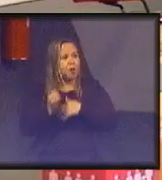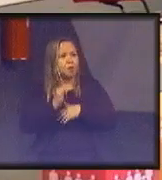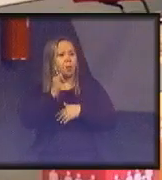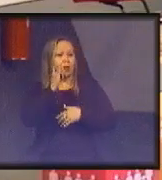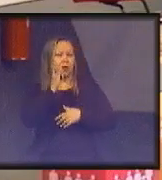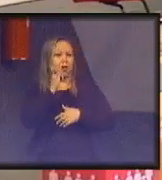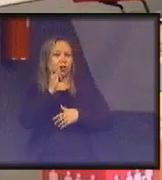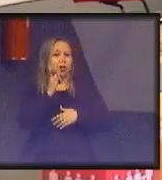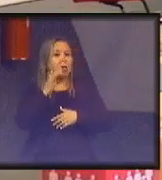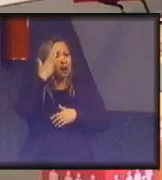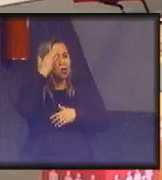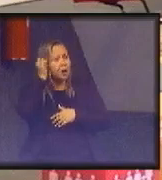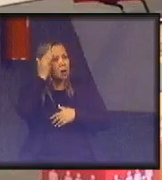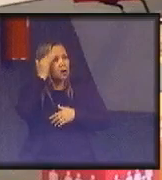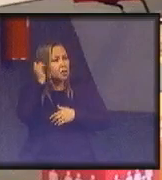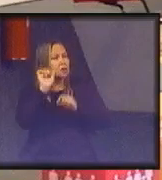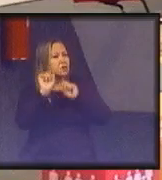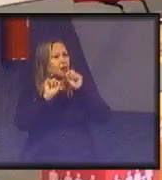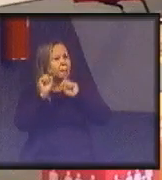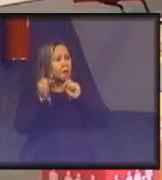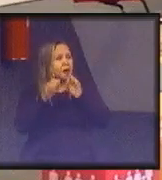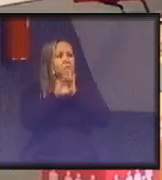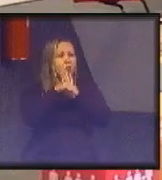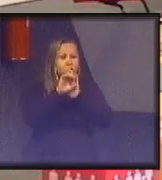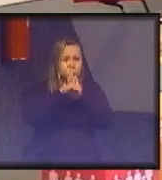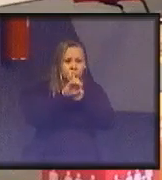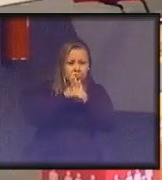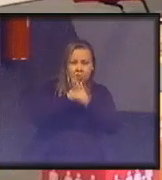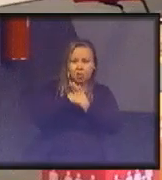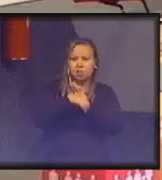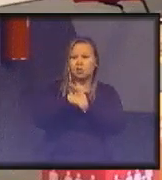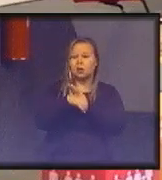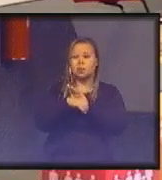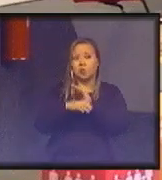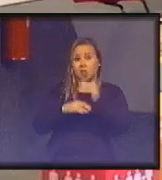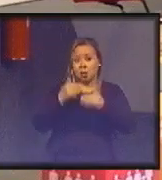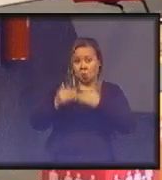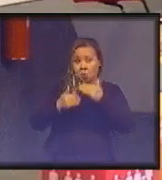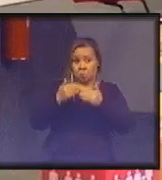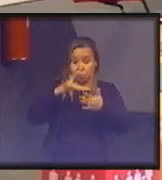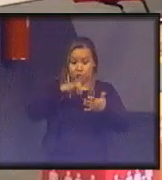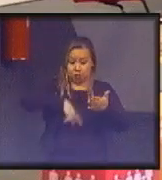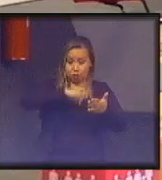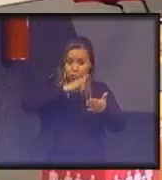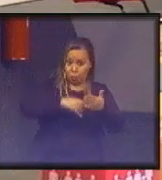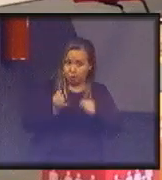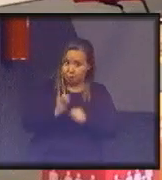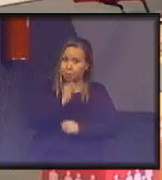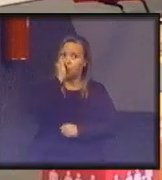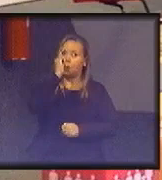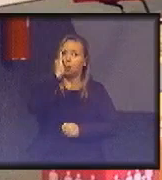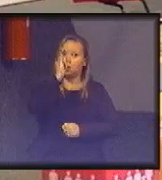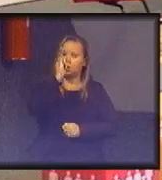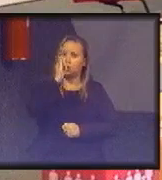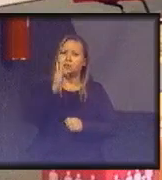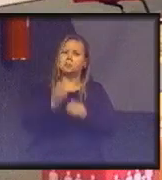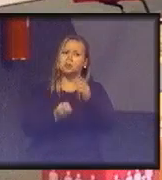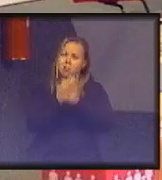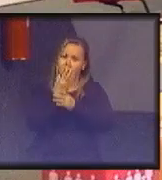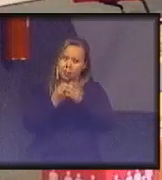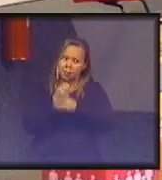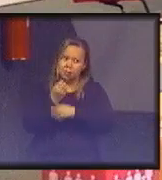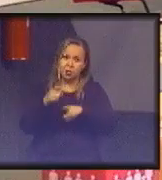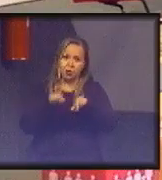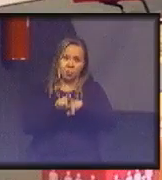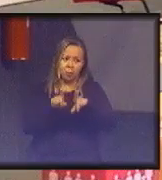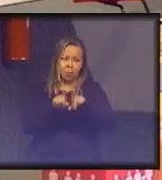definir alguns princípios, inclusive, gerou alguns documentos importantes, e gerou o PNUMA, que é o